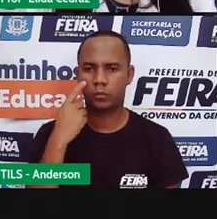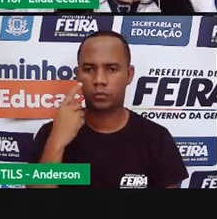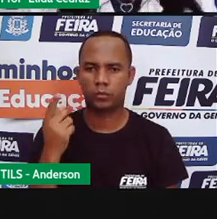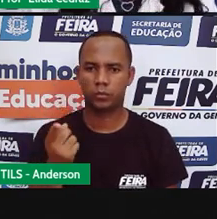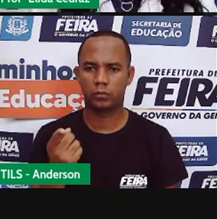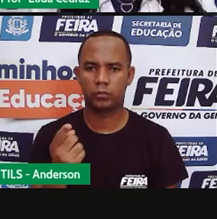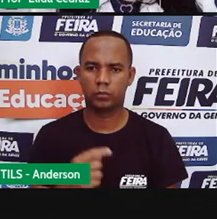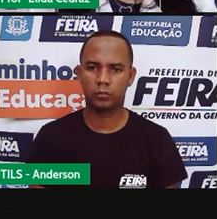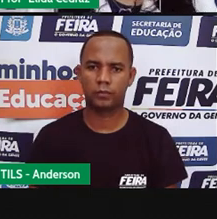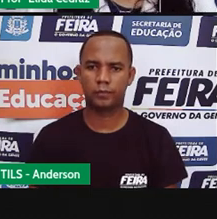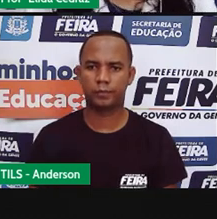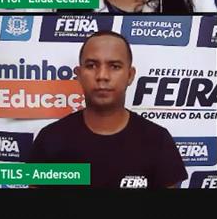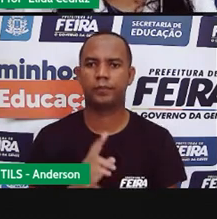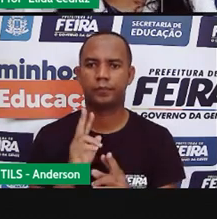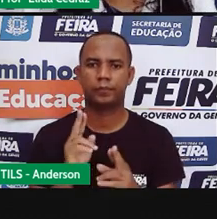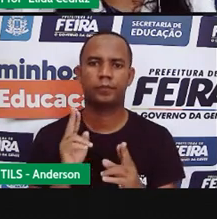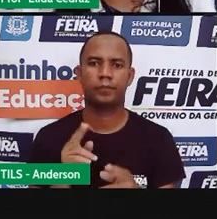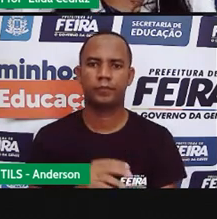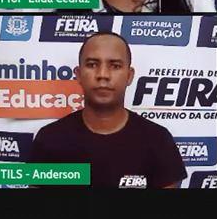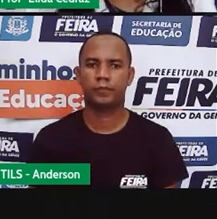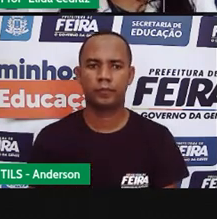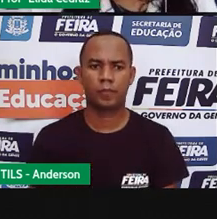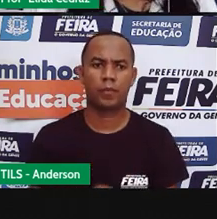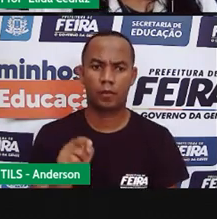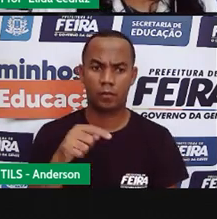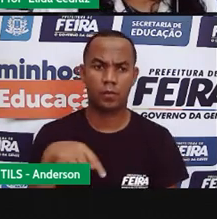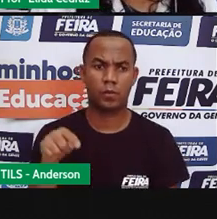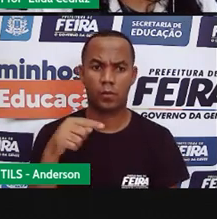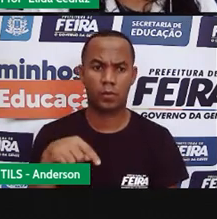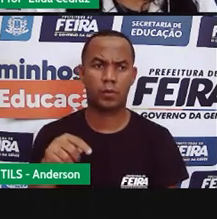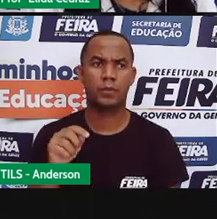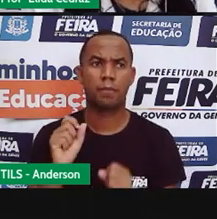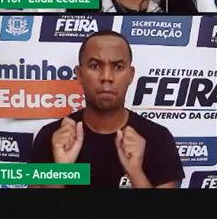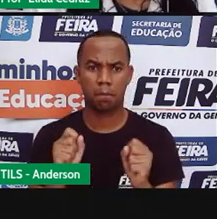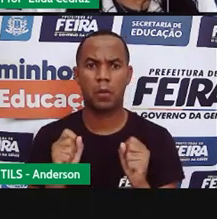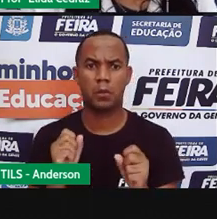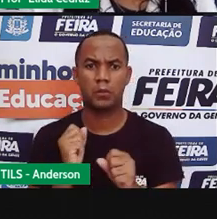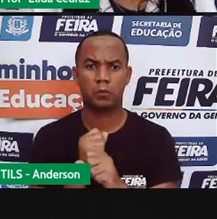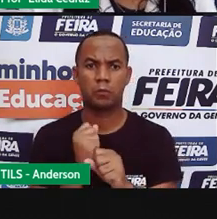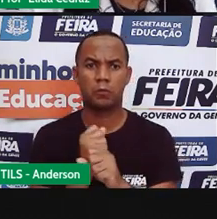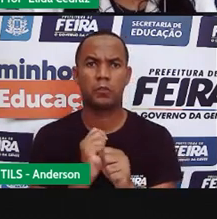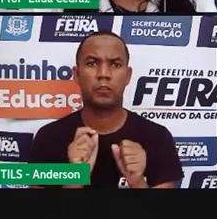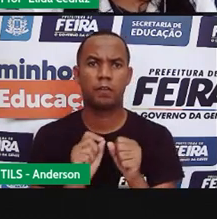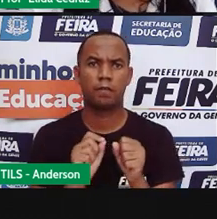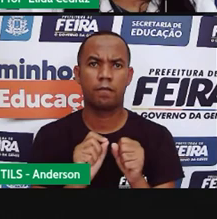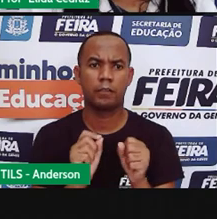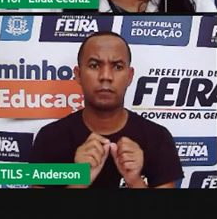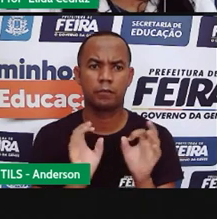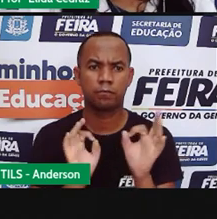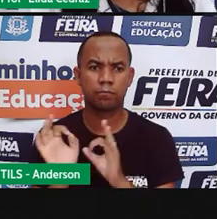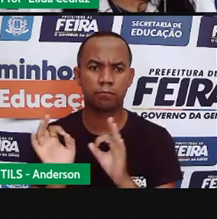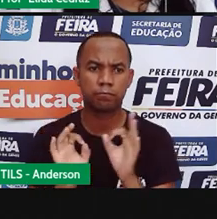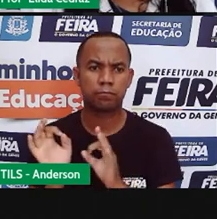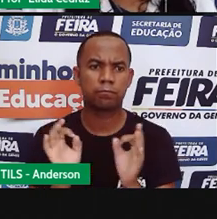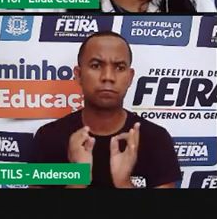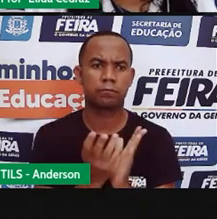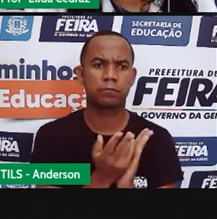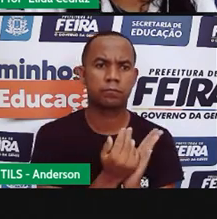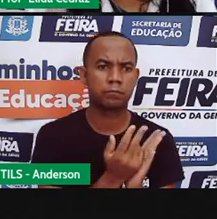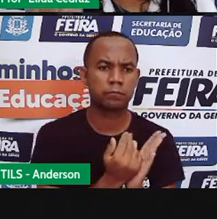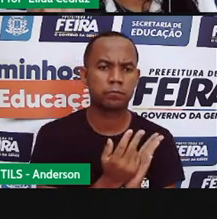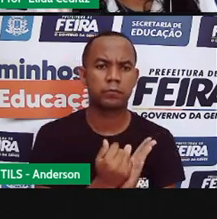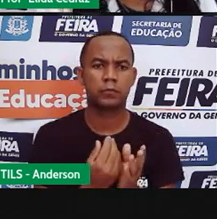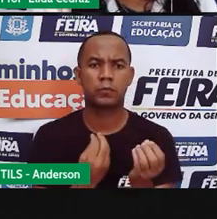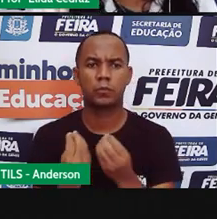isso aí então nós podemos construir fazer montar figuras geolétricas